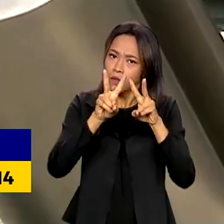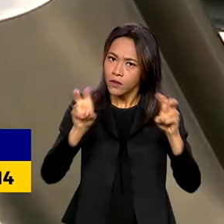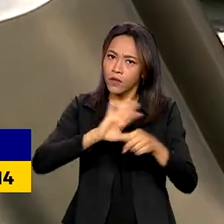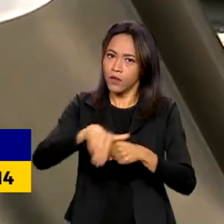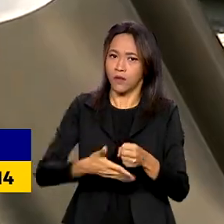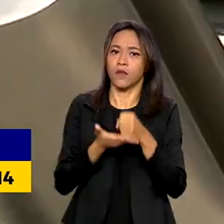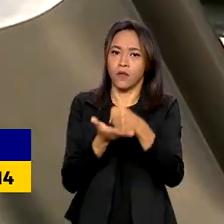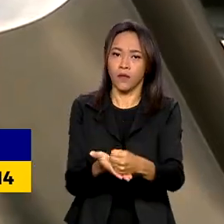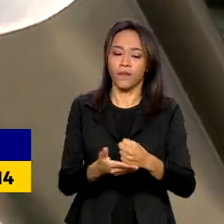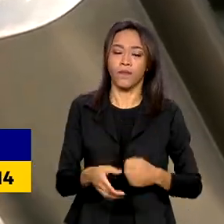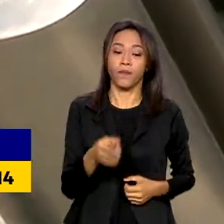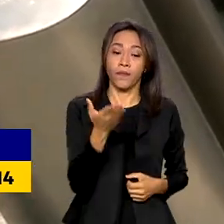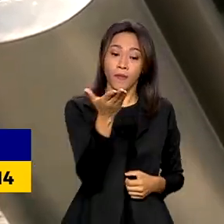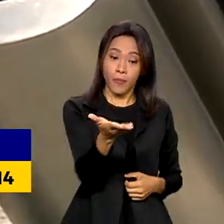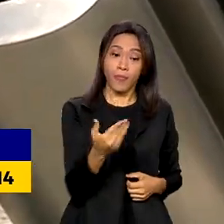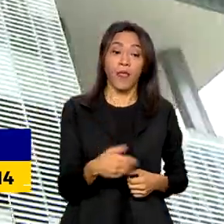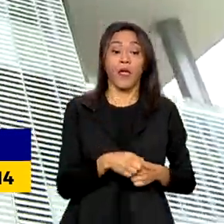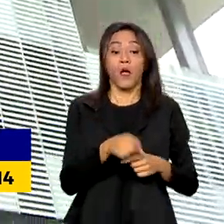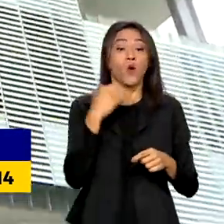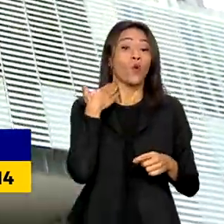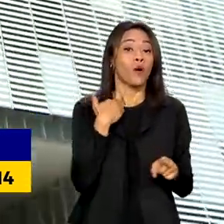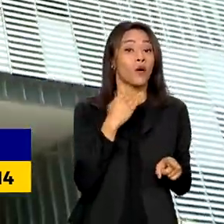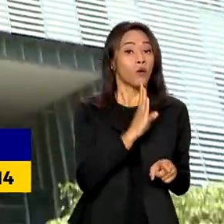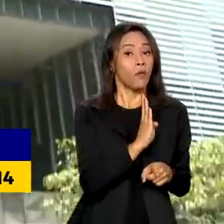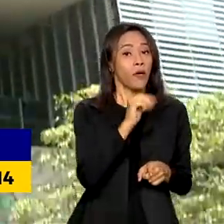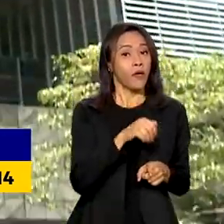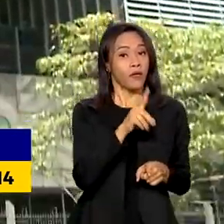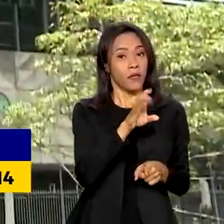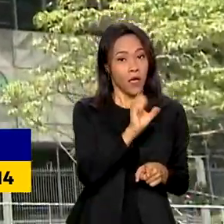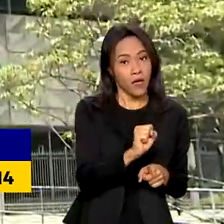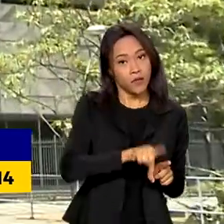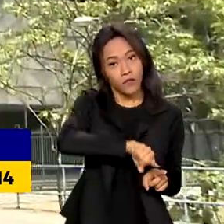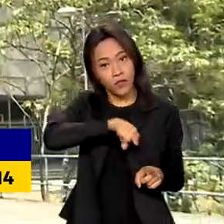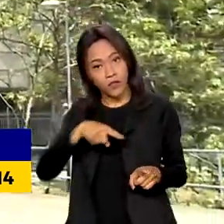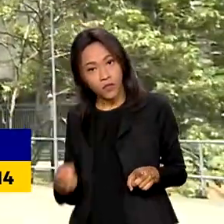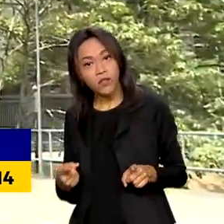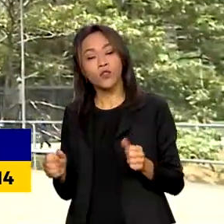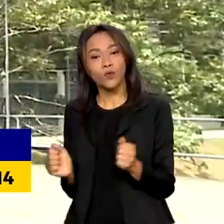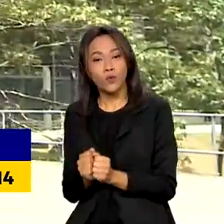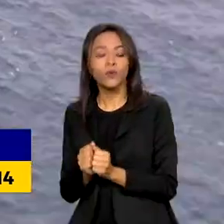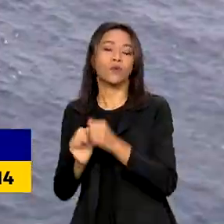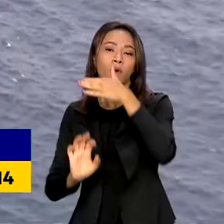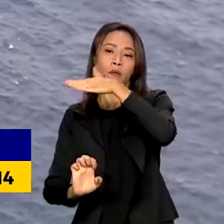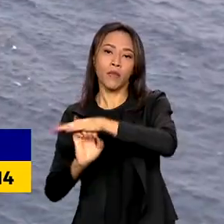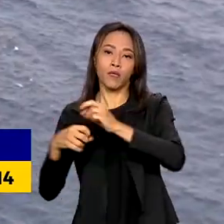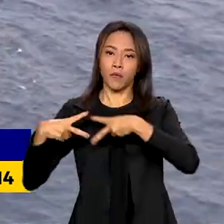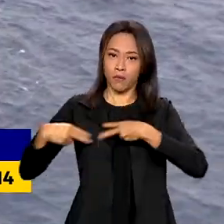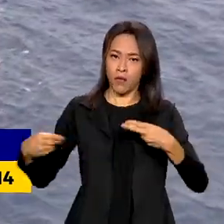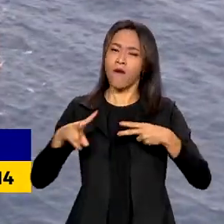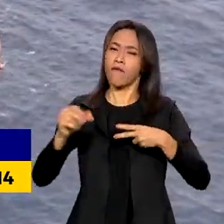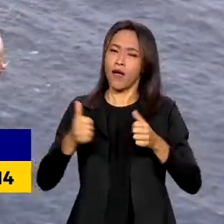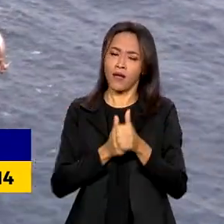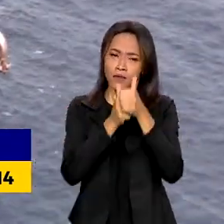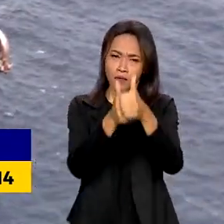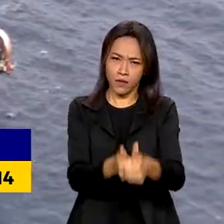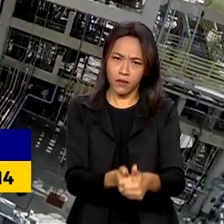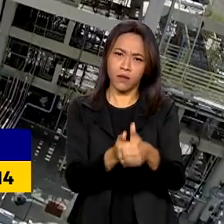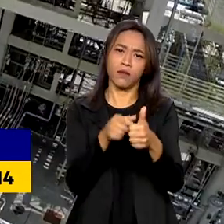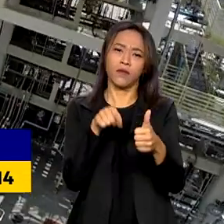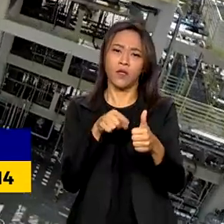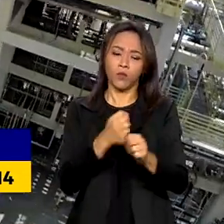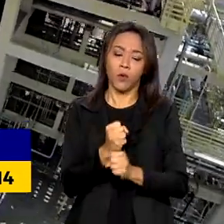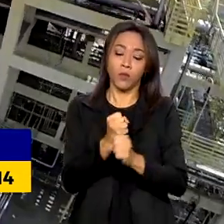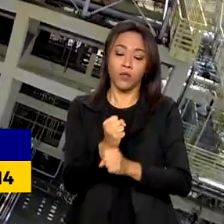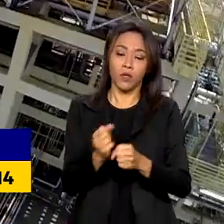isso. A comissão mista BNDES Petrobras vai propor ainda o direcionamento a ser seguido pela empresa nos próximos anos